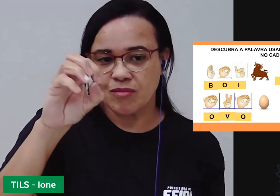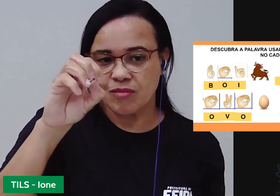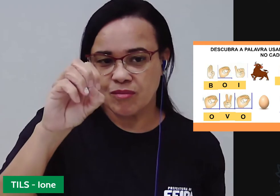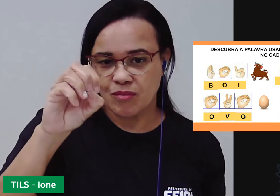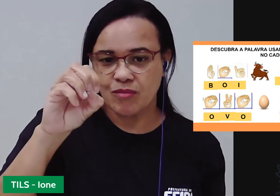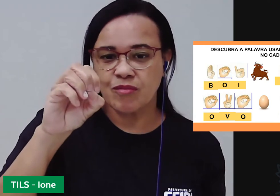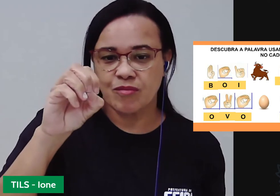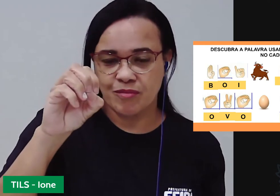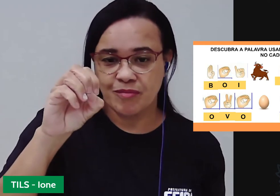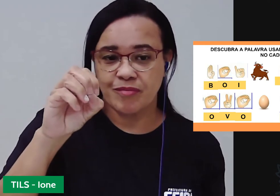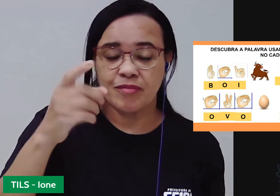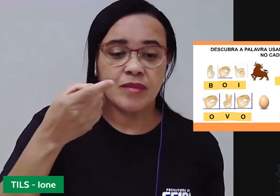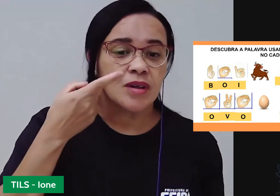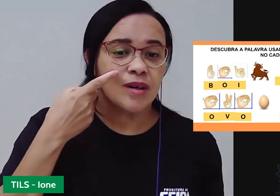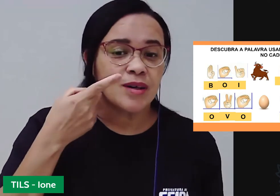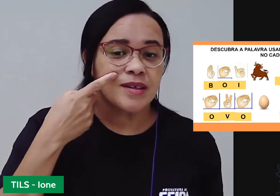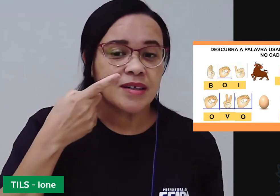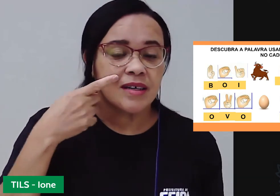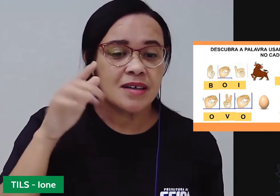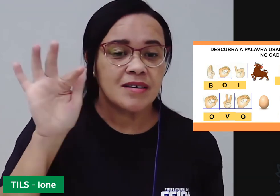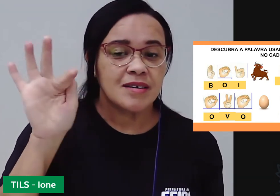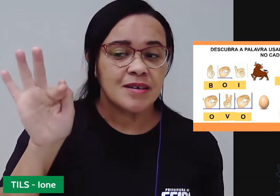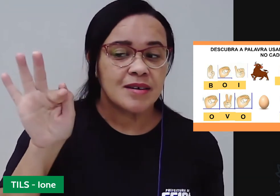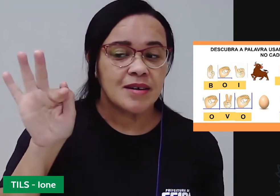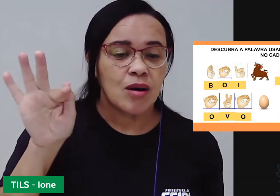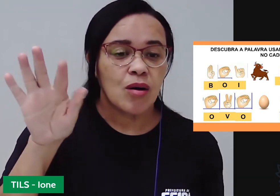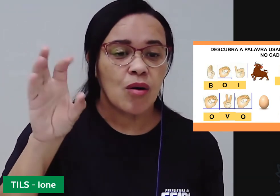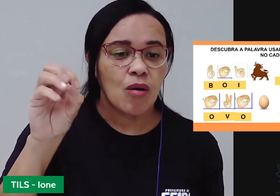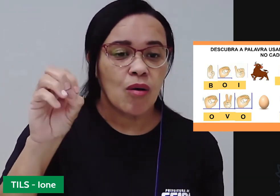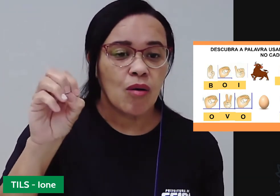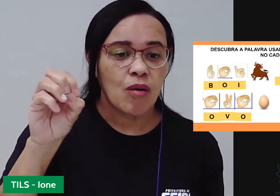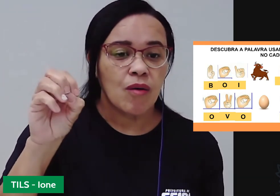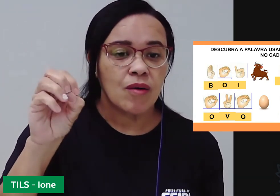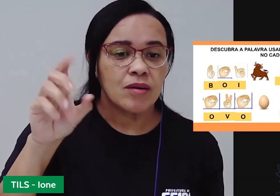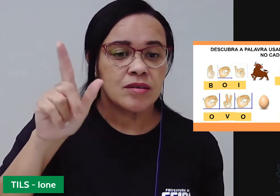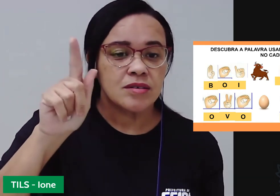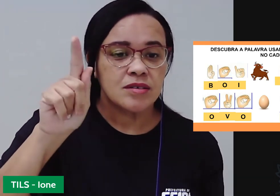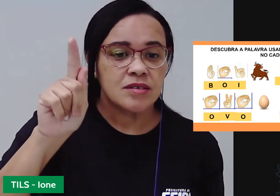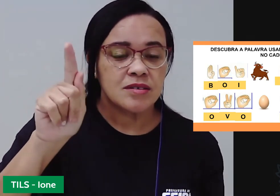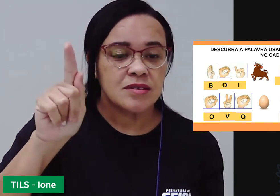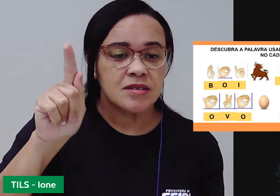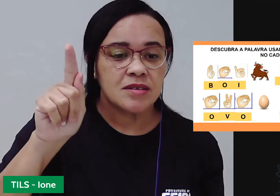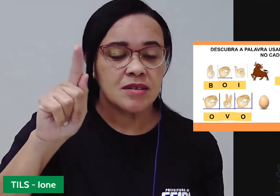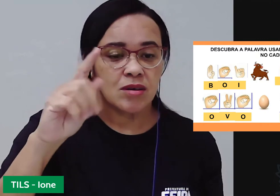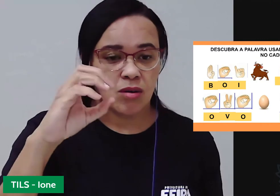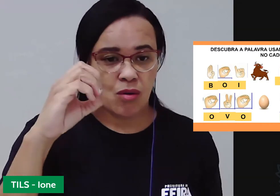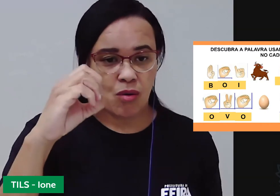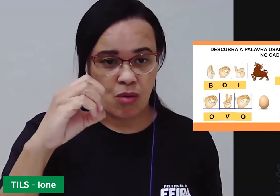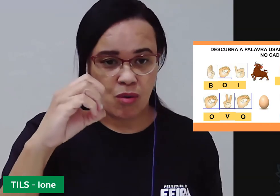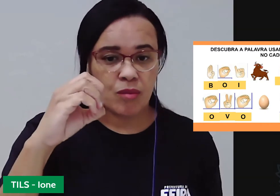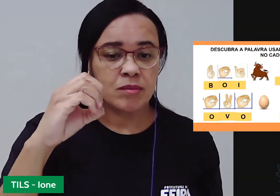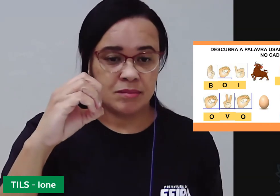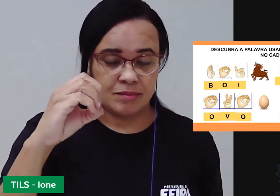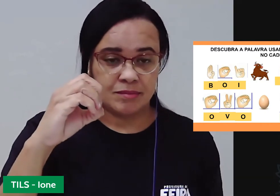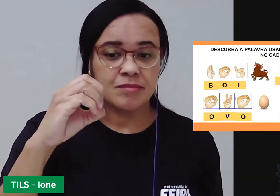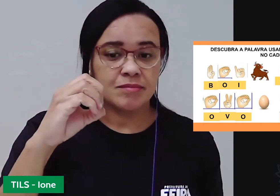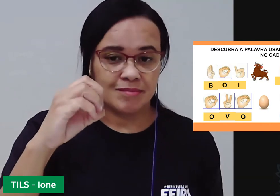Fogo. Olha. Fê. Ó. G. Ó.